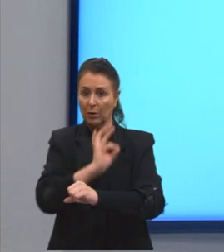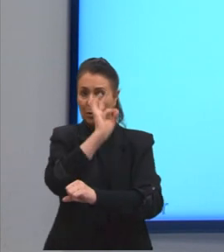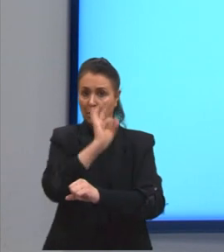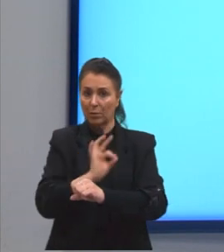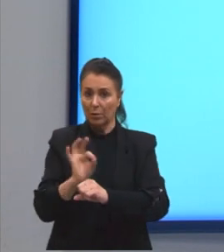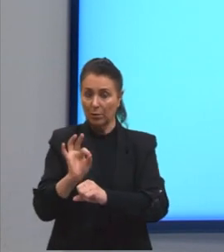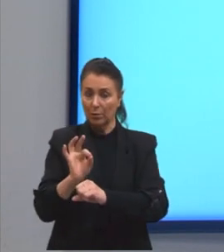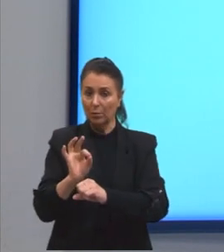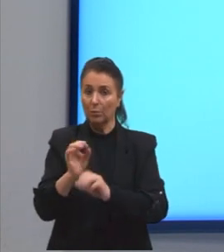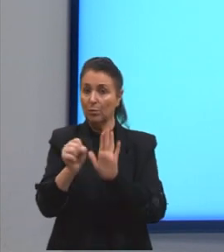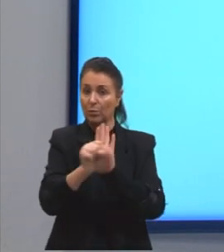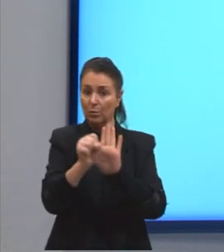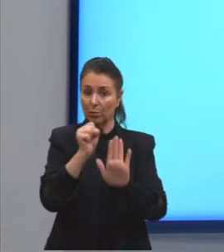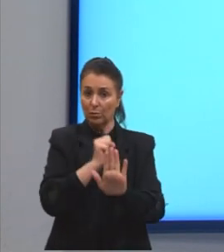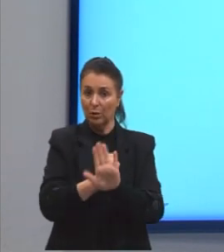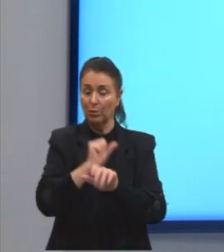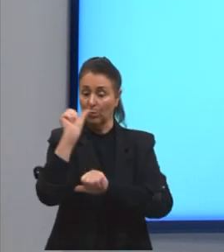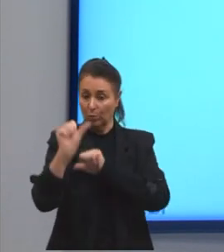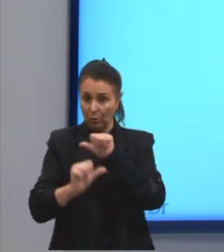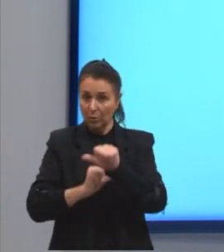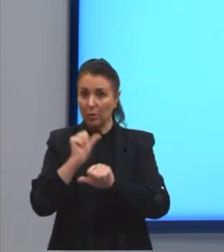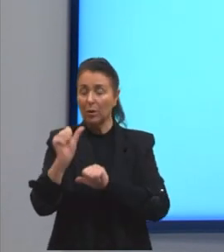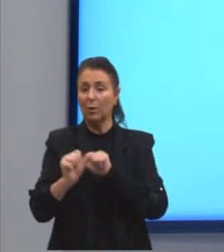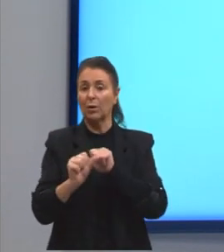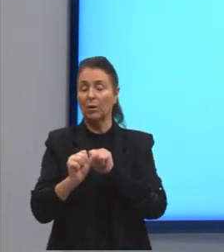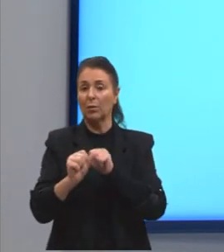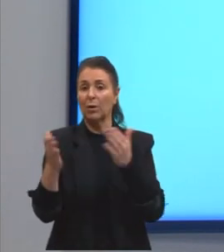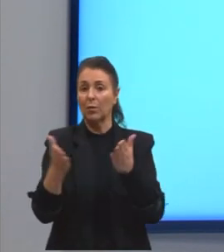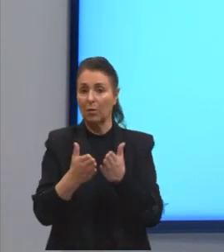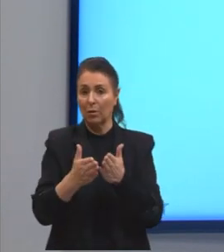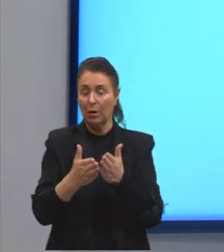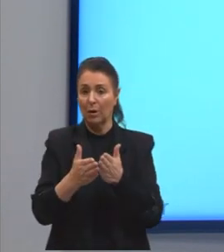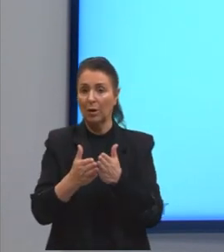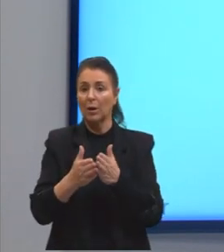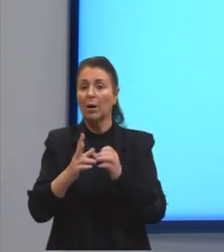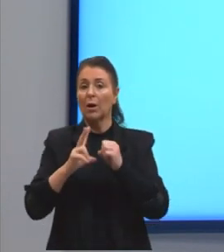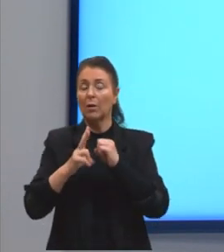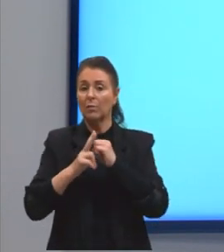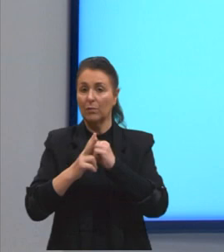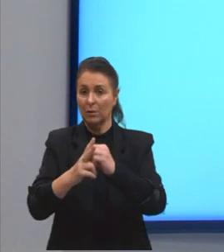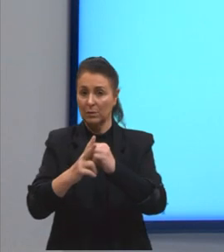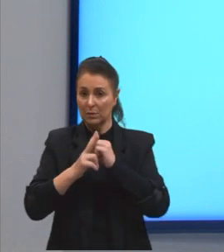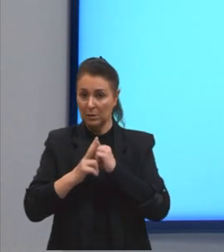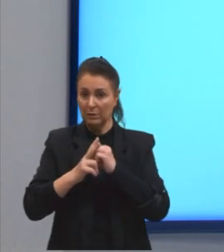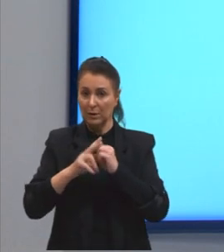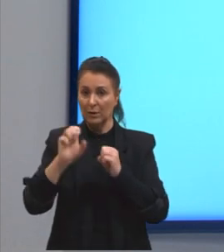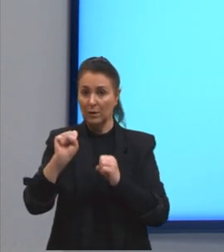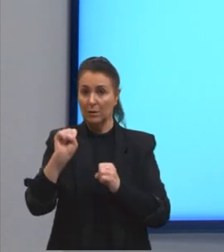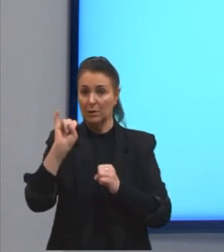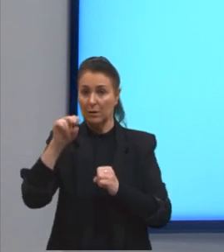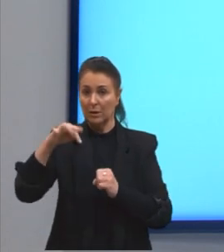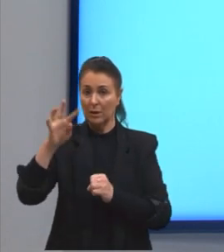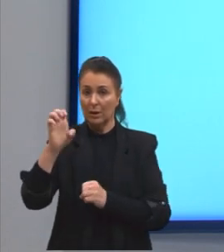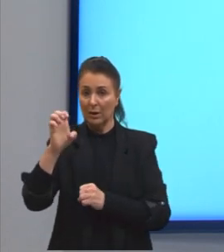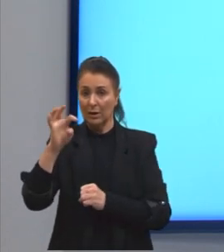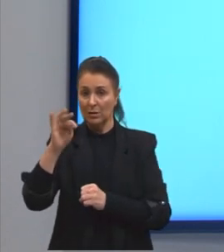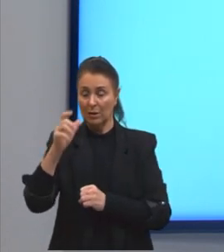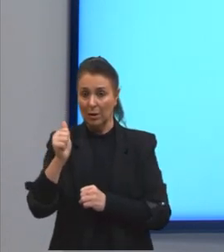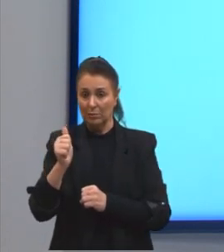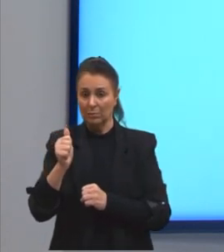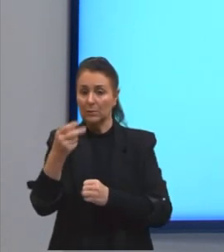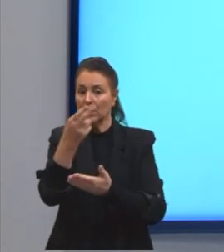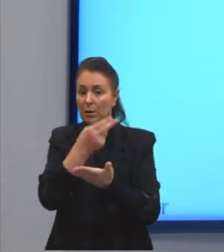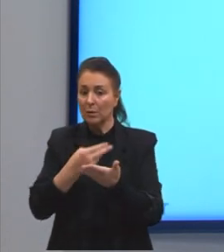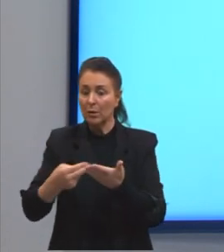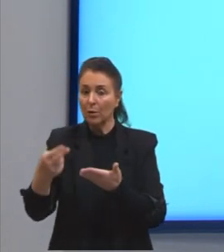se fôssemos passar para a voz passiva sintética, gente ia ter ali, desenhou-se o esboço do edifício. Então, a